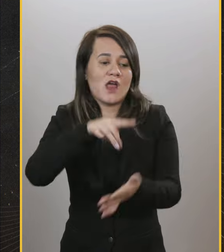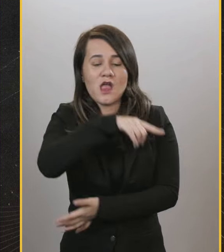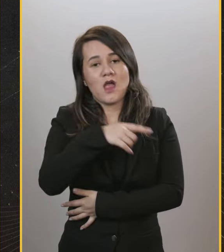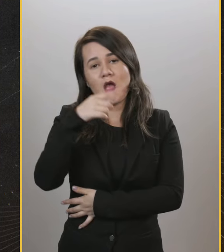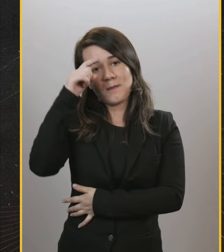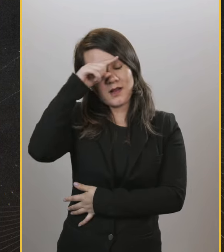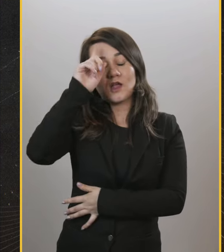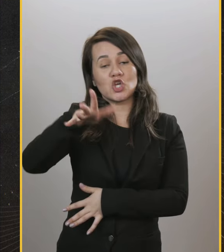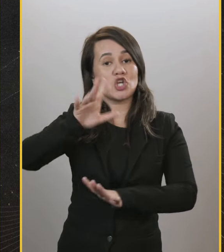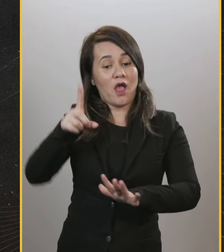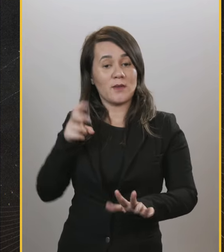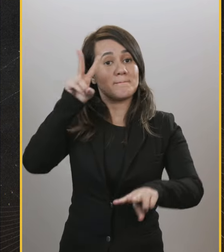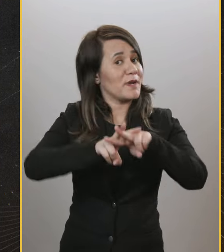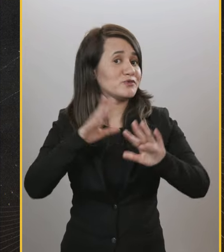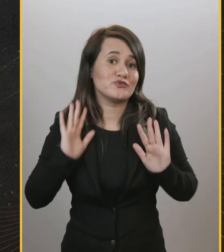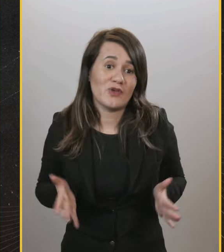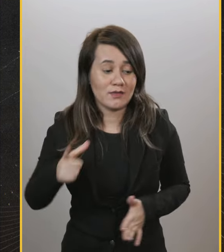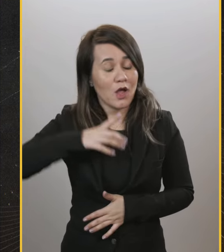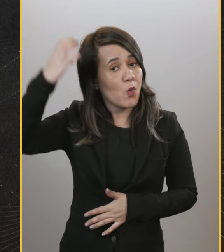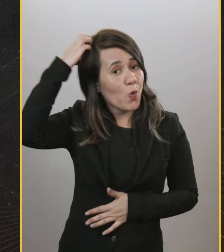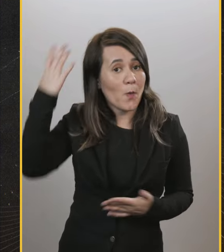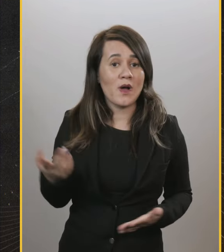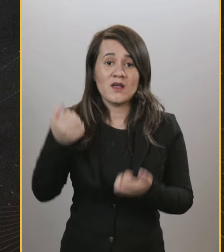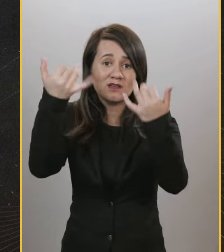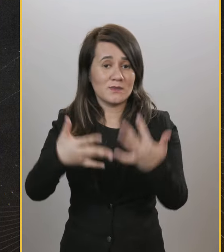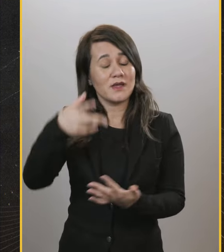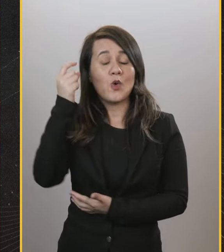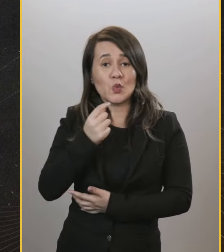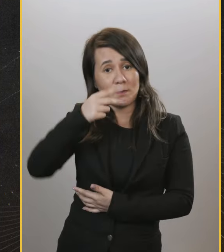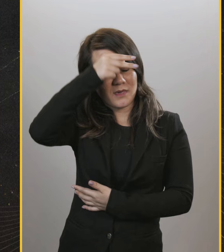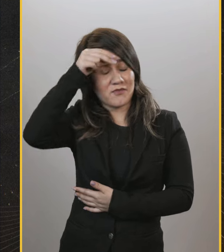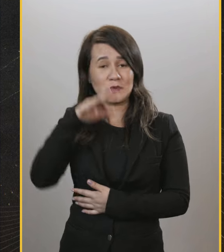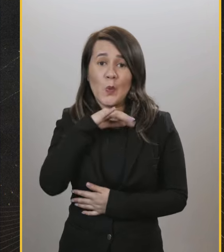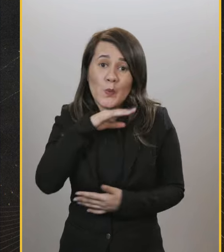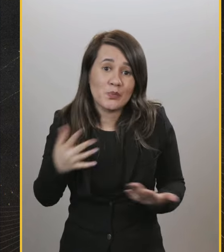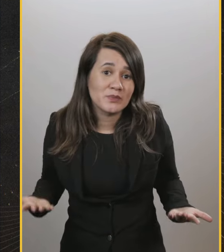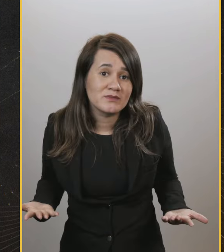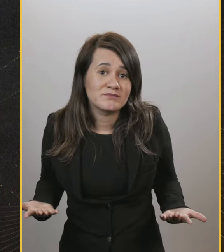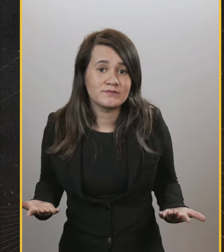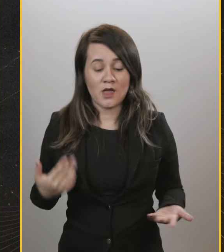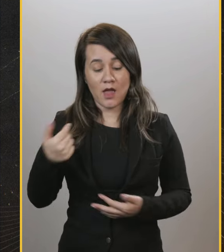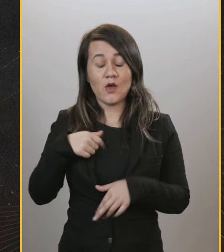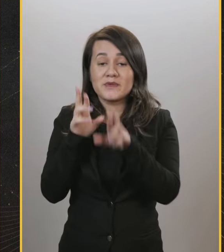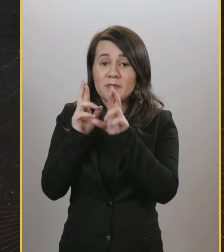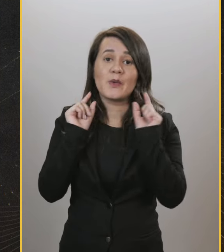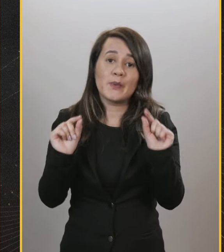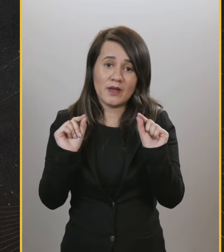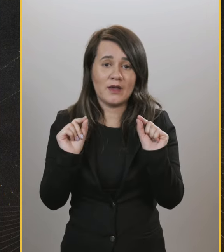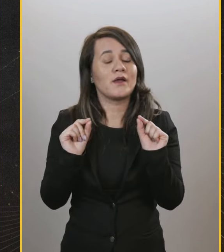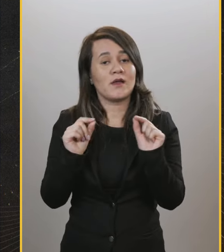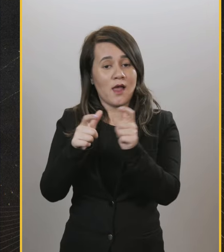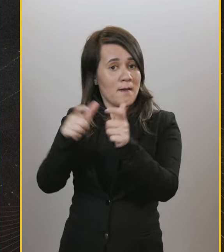fale do fato de que o Marçal é um cara condenado, que já foi preso. Do fato de que o Nunes é um péssimo prefeito. O que me dá